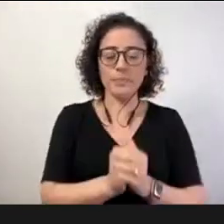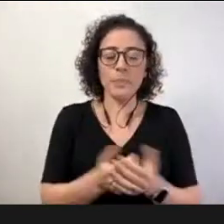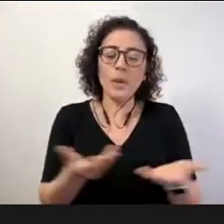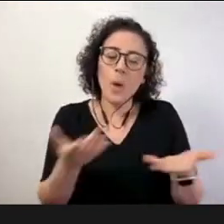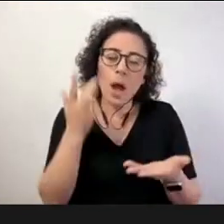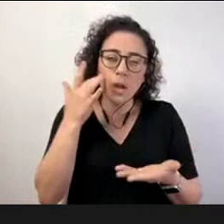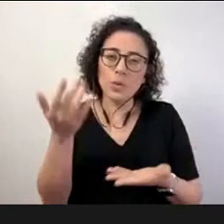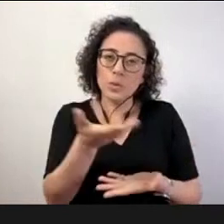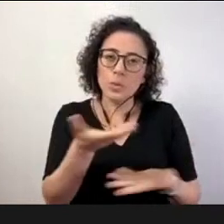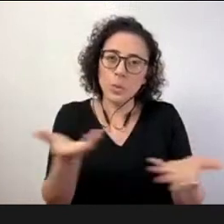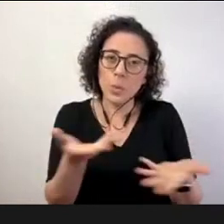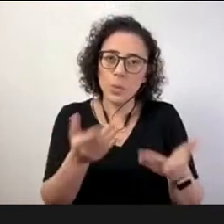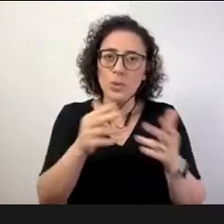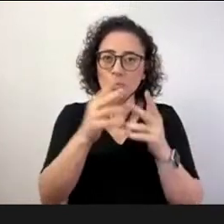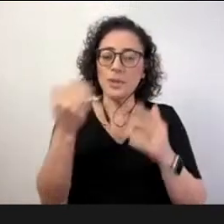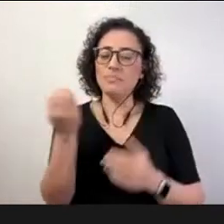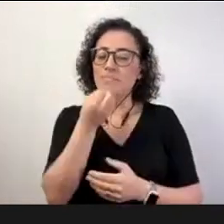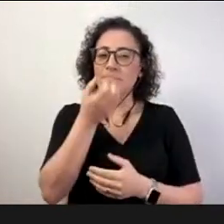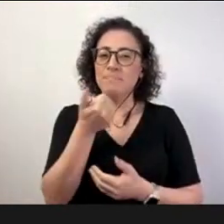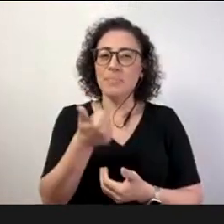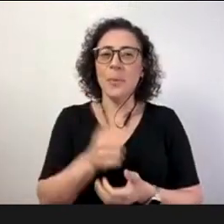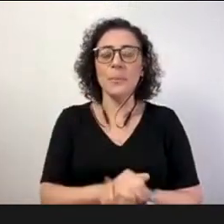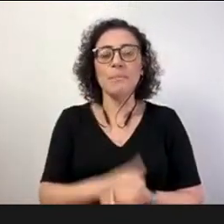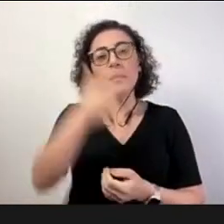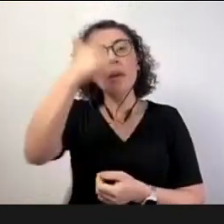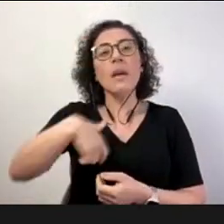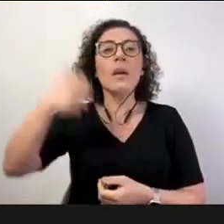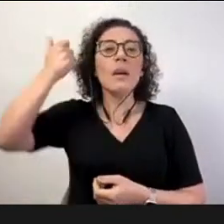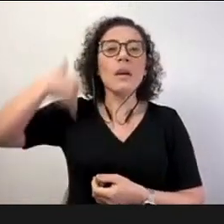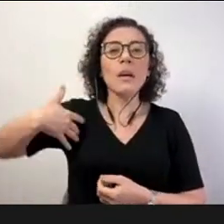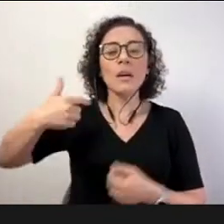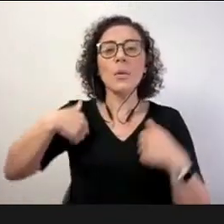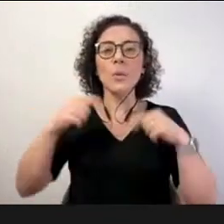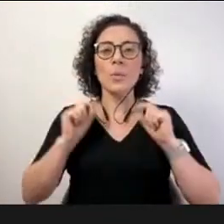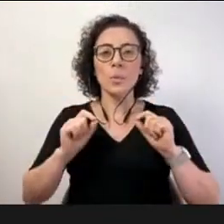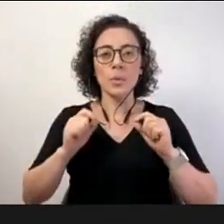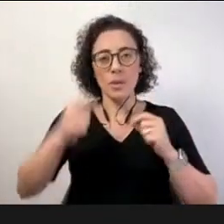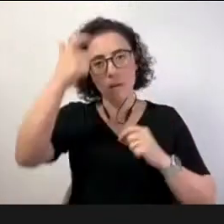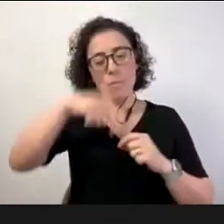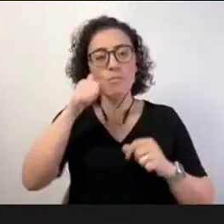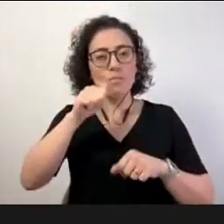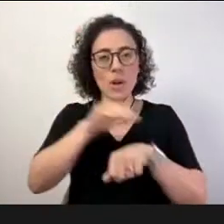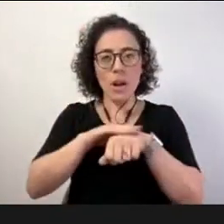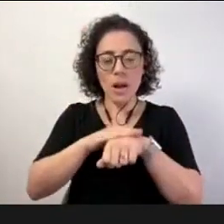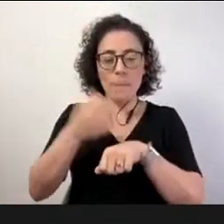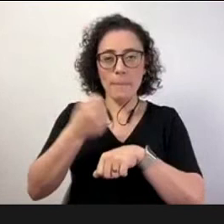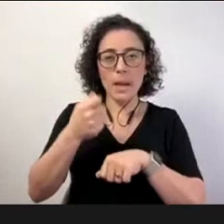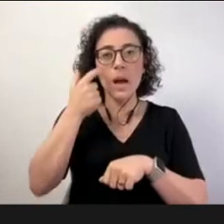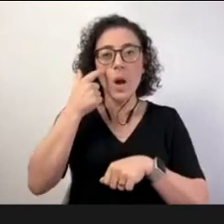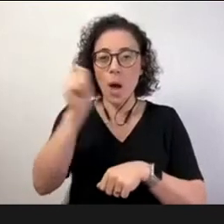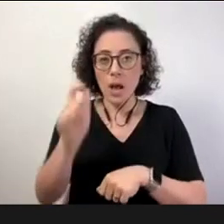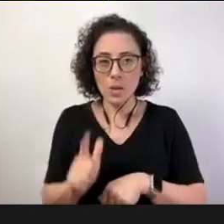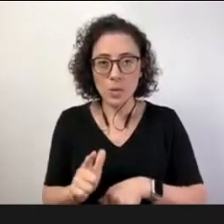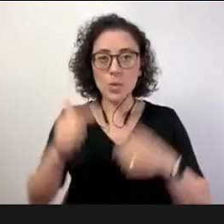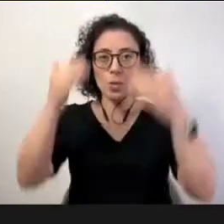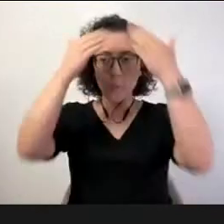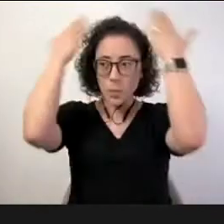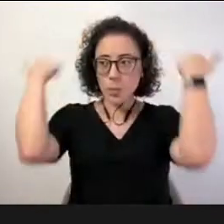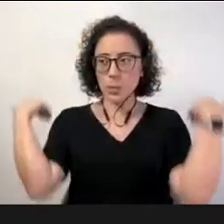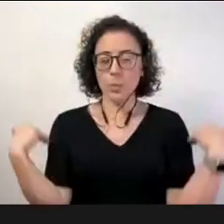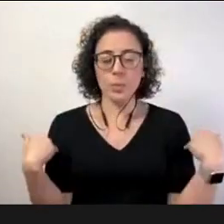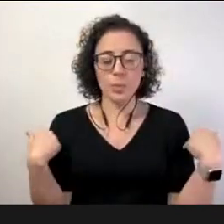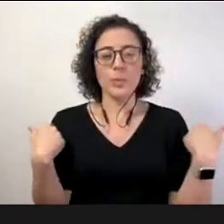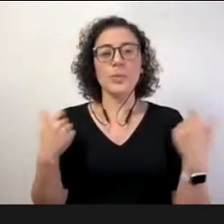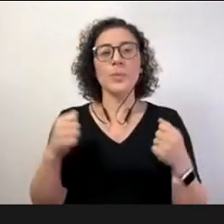Minha audiodescrição, sou uma mulher branca, cabelo louro escuro, olho azul, estou vestindo um casaco vermelho, atrás de mim tem uma parede